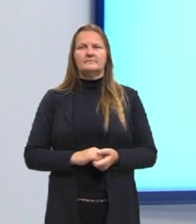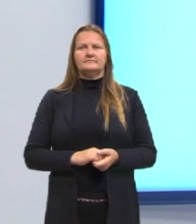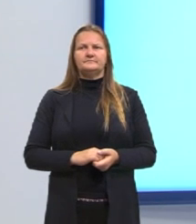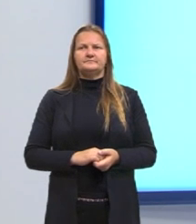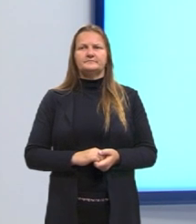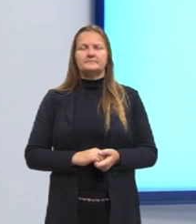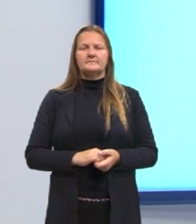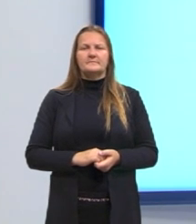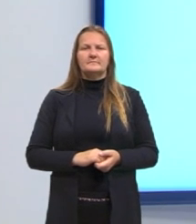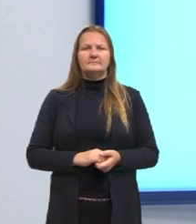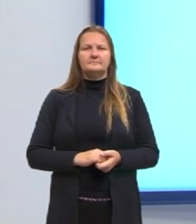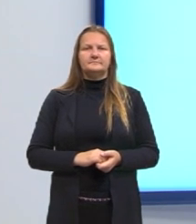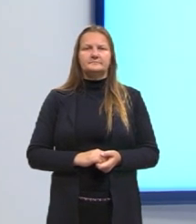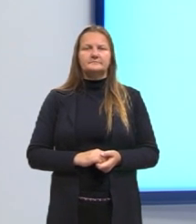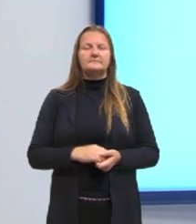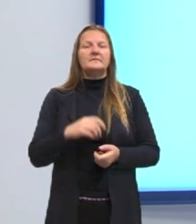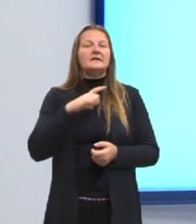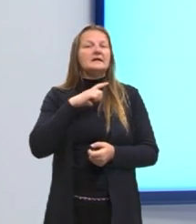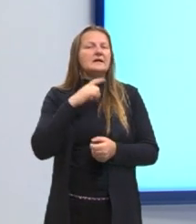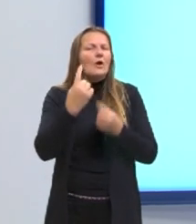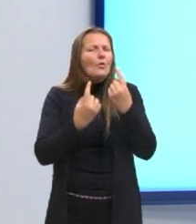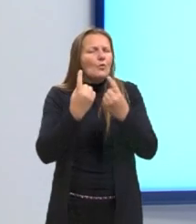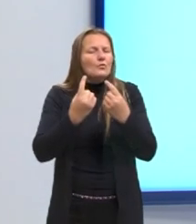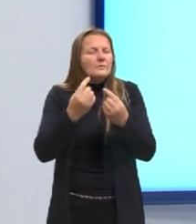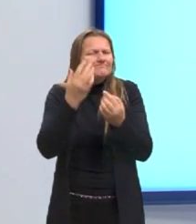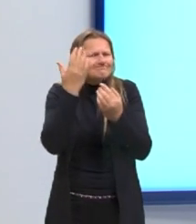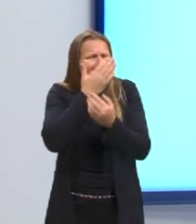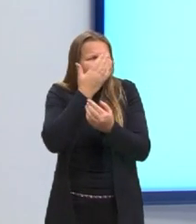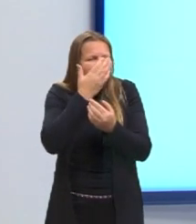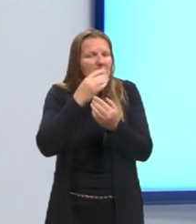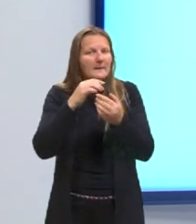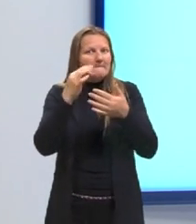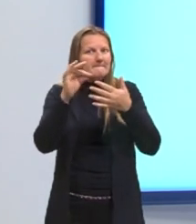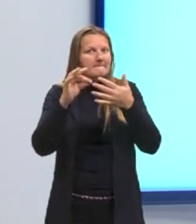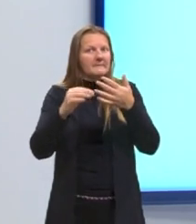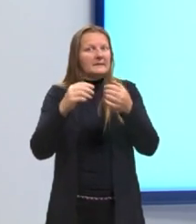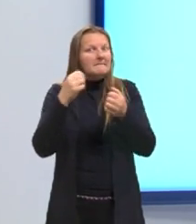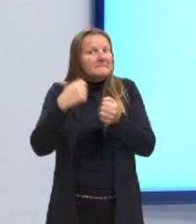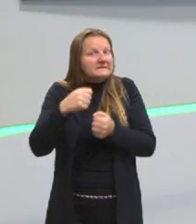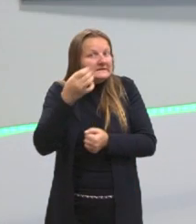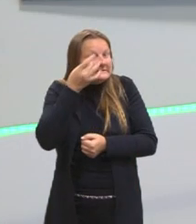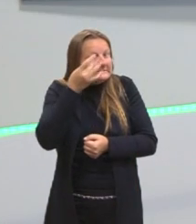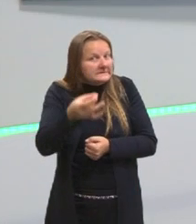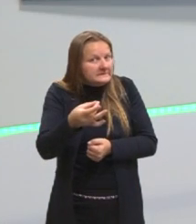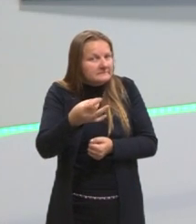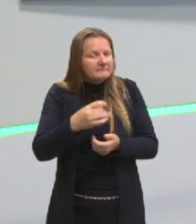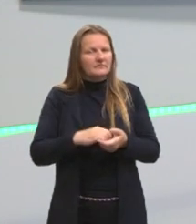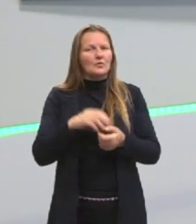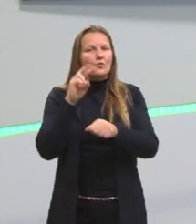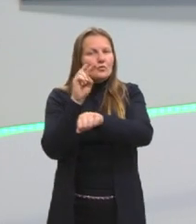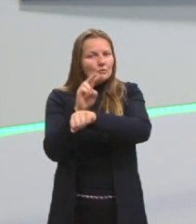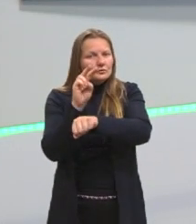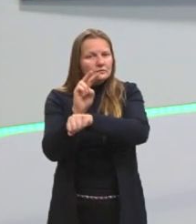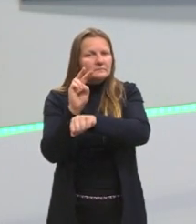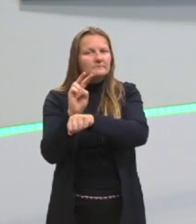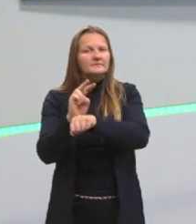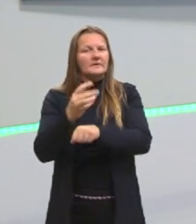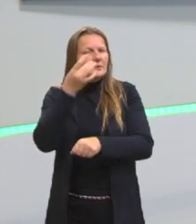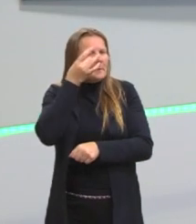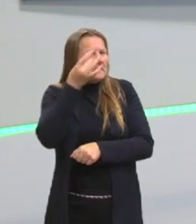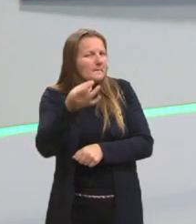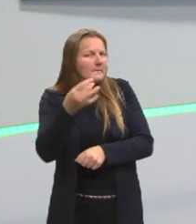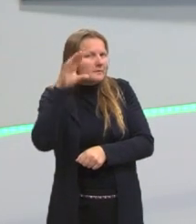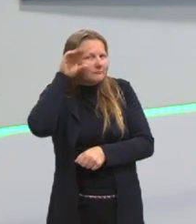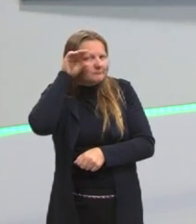sobra um detalhezinho que nos passa. Então, para que não, passe por nós esses detalhes, sem que a gente perceba,